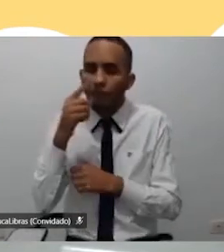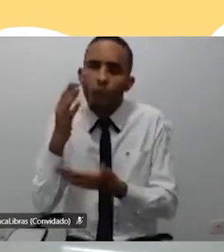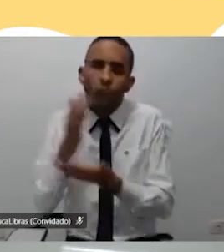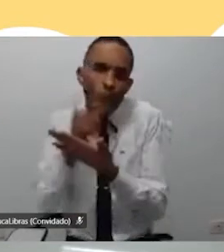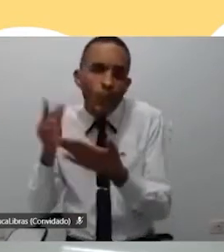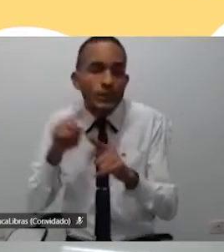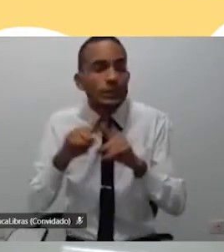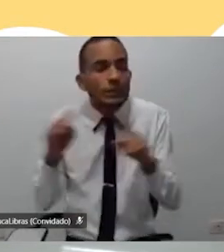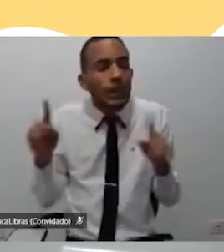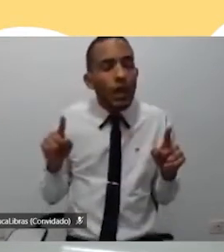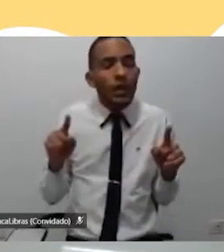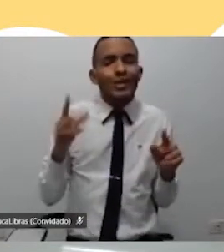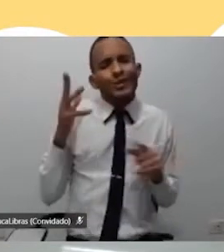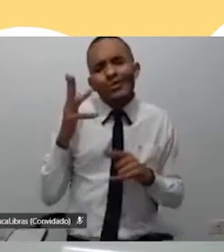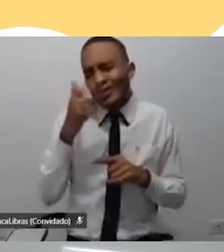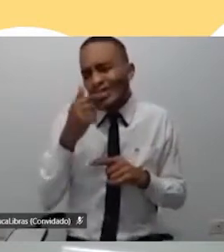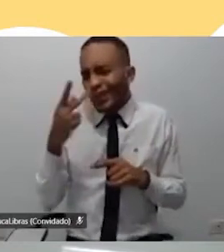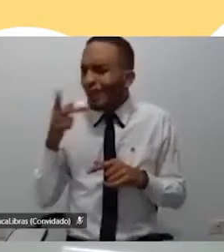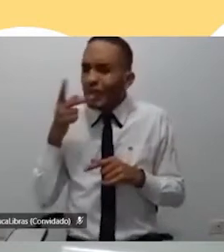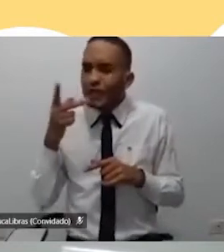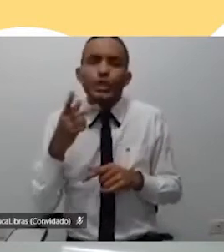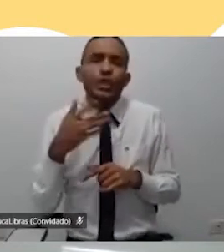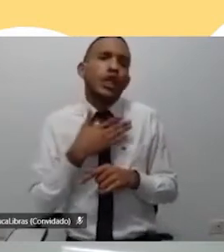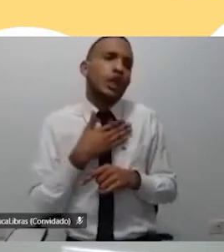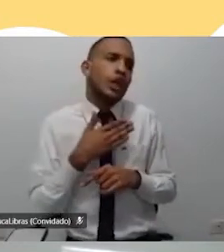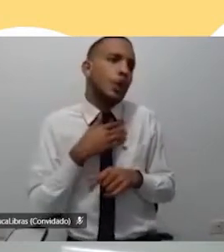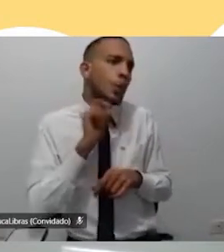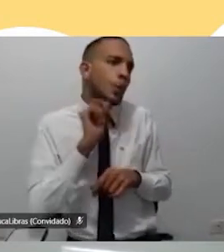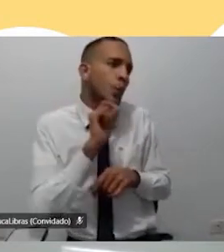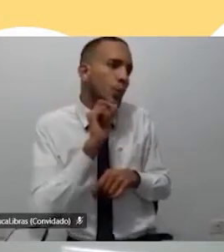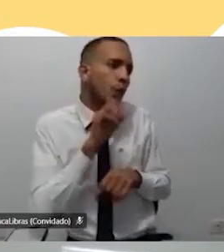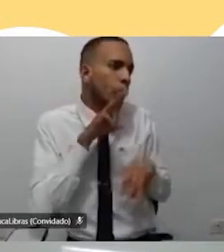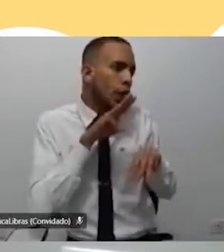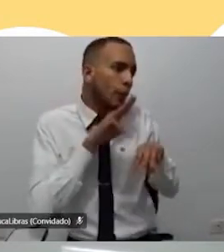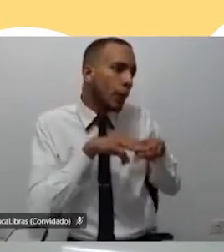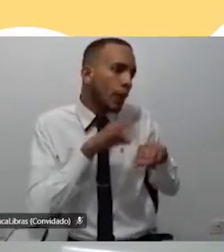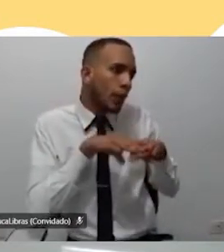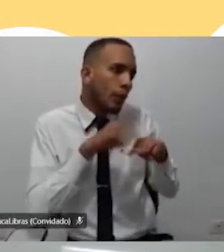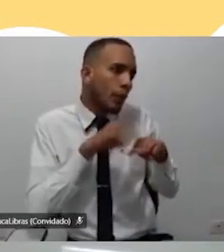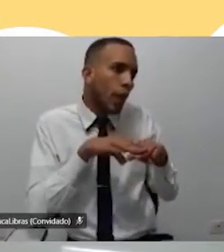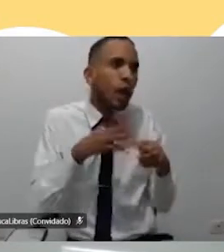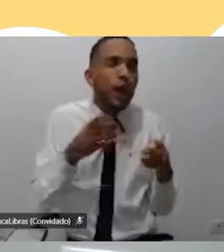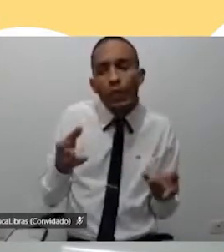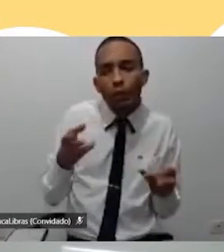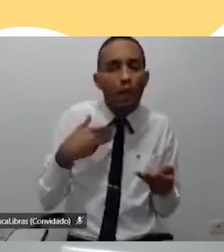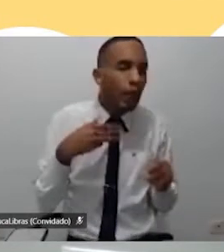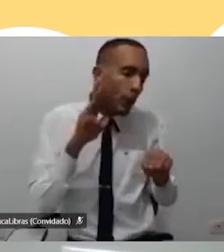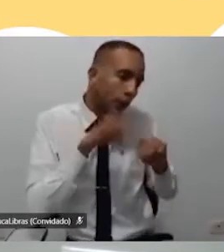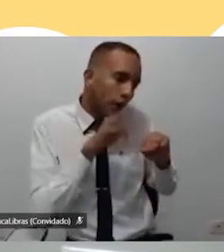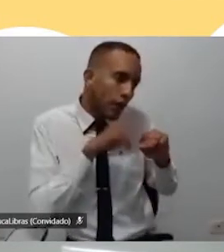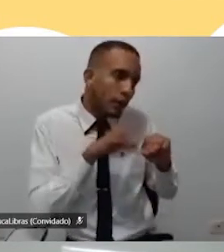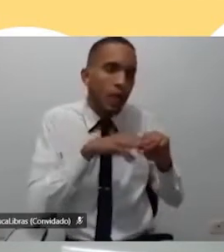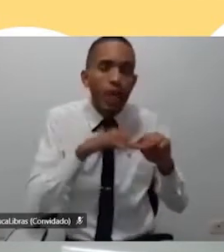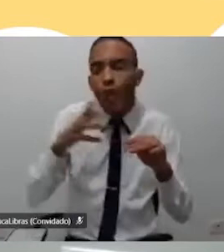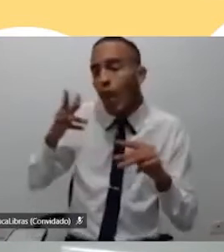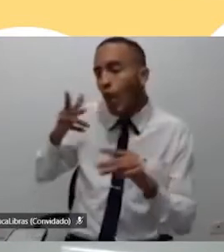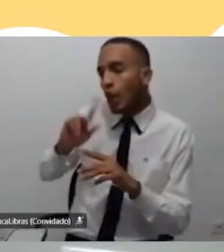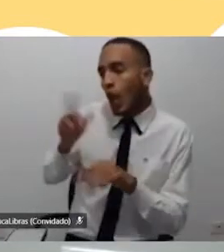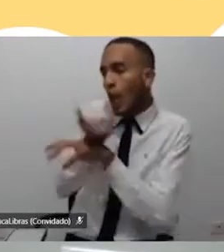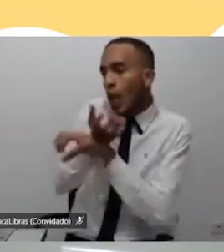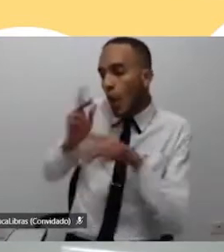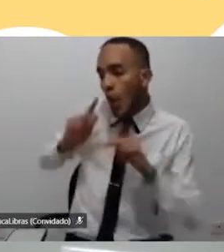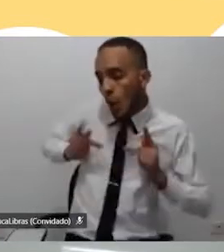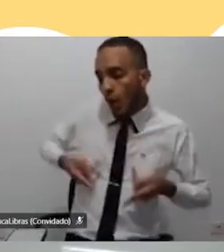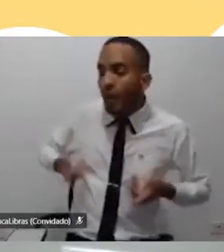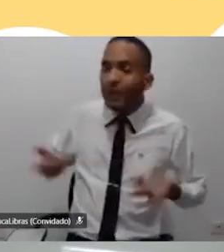bonitinho eles falando, ah, eu sou de exatas, às vezes está no sexto ano, eu sou de exatas, eu sou de humanas, e eu penso,